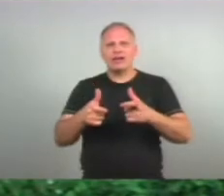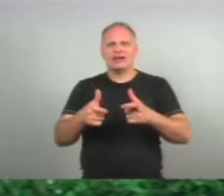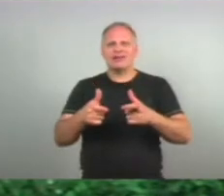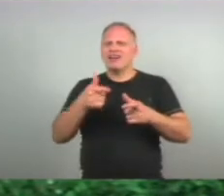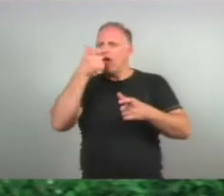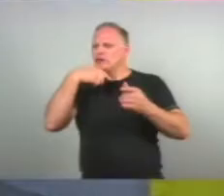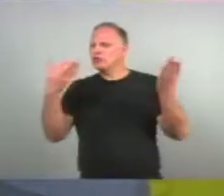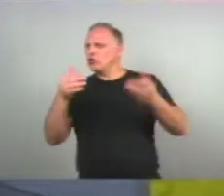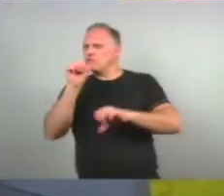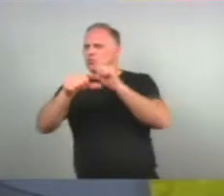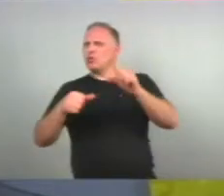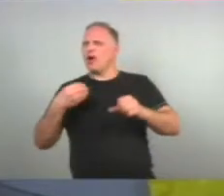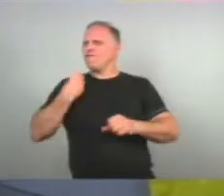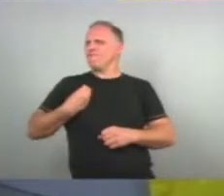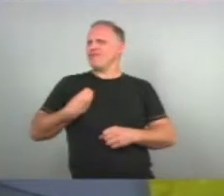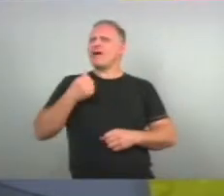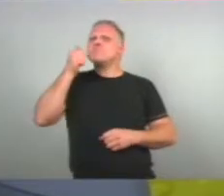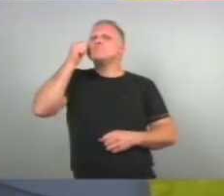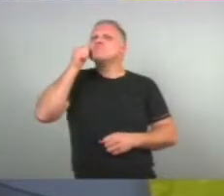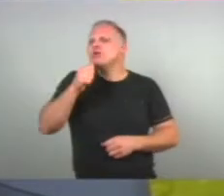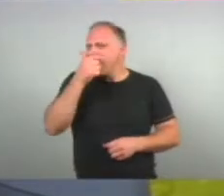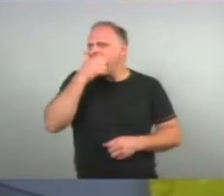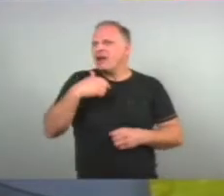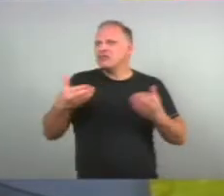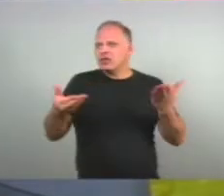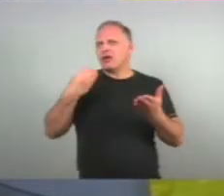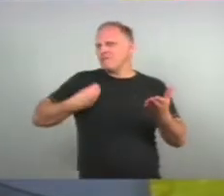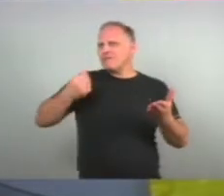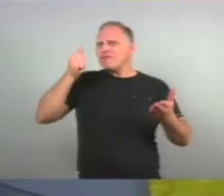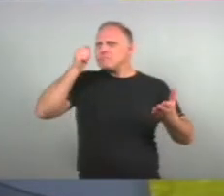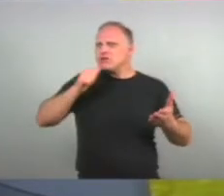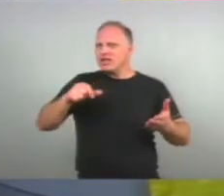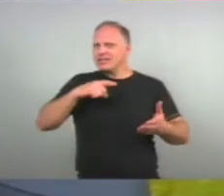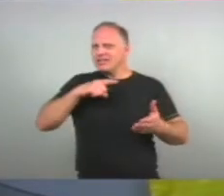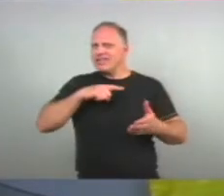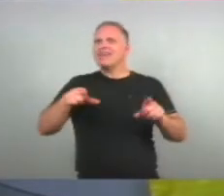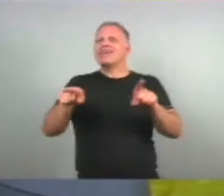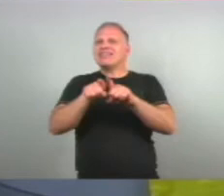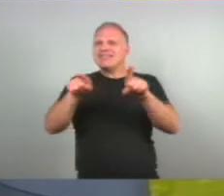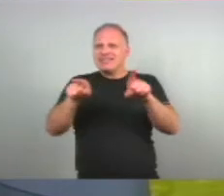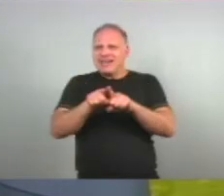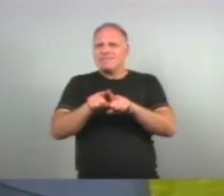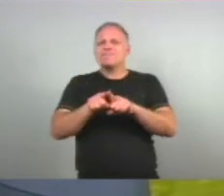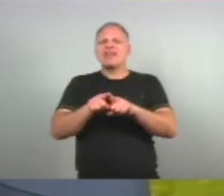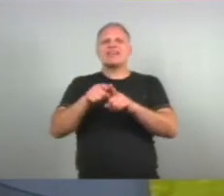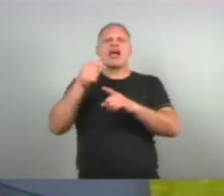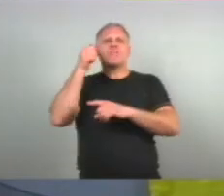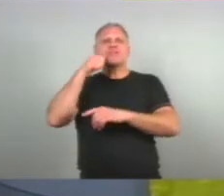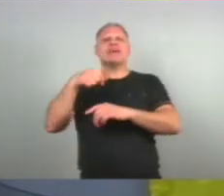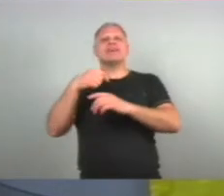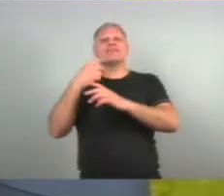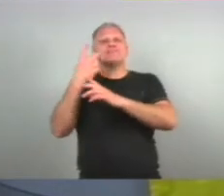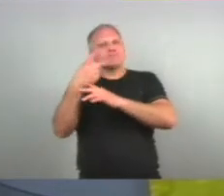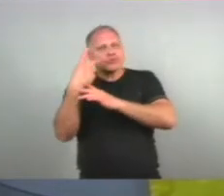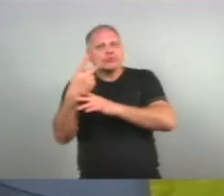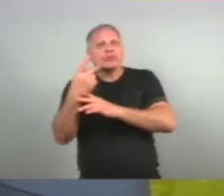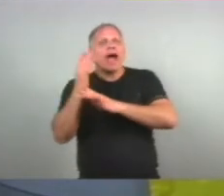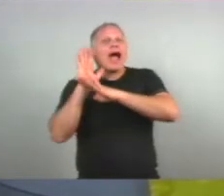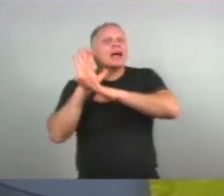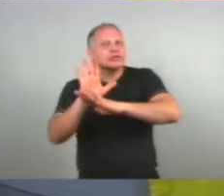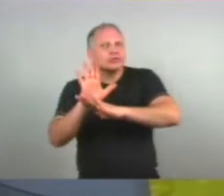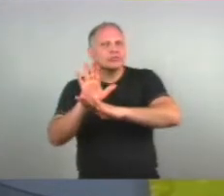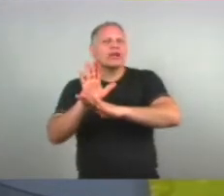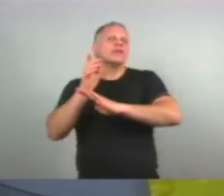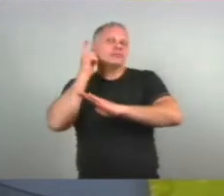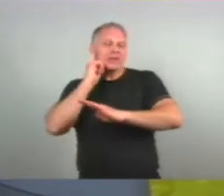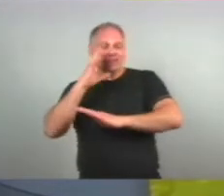Mulher Que as mulheres trabalham Juntas ali Ao Conselho Tutelar Que também a mulher Procura ajuda ali Ela pode ir